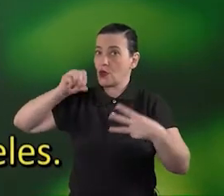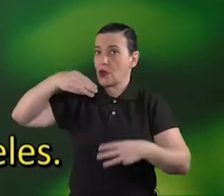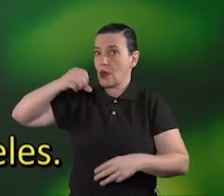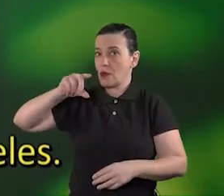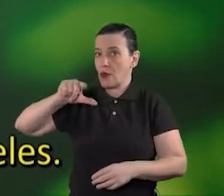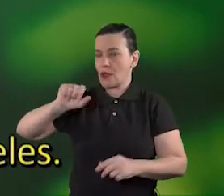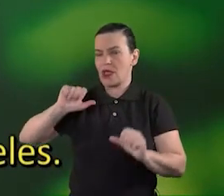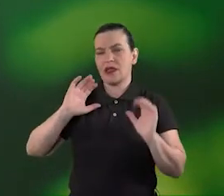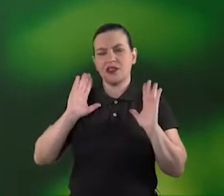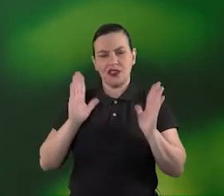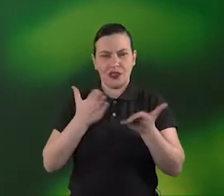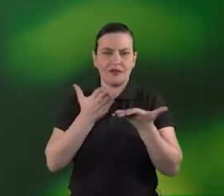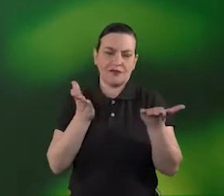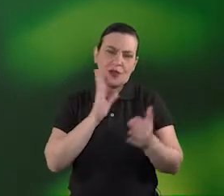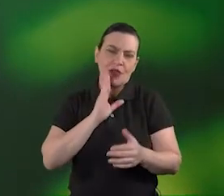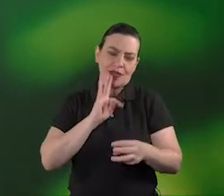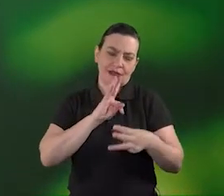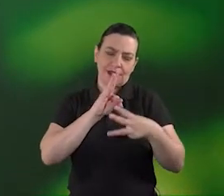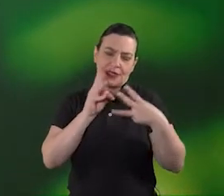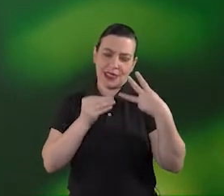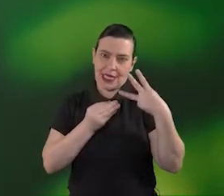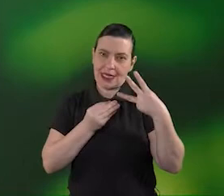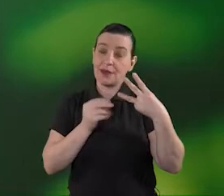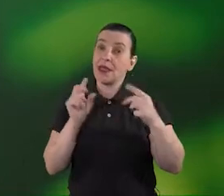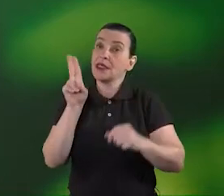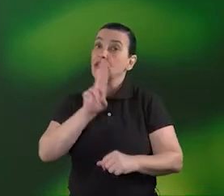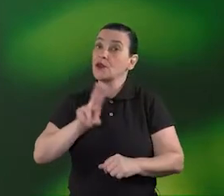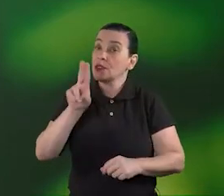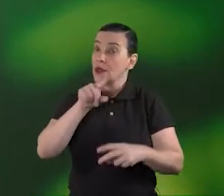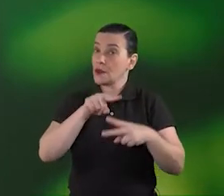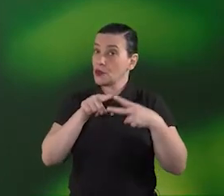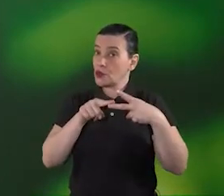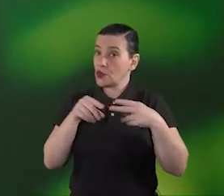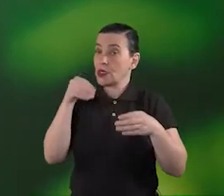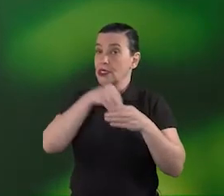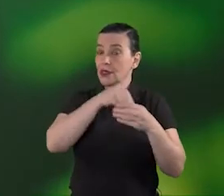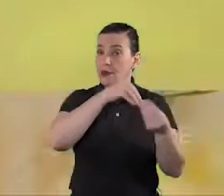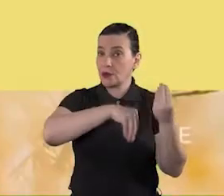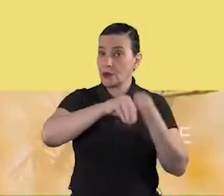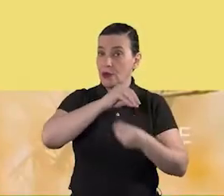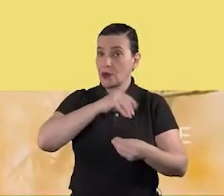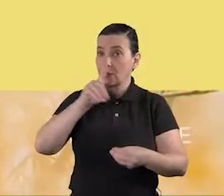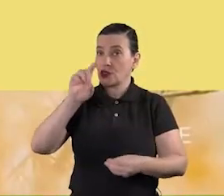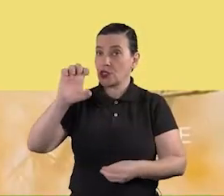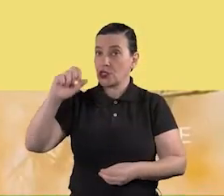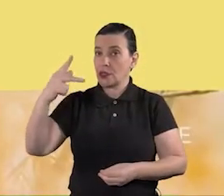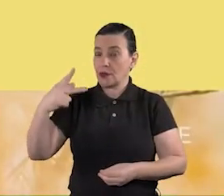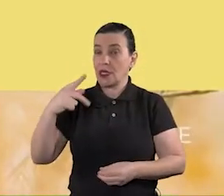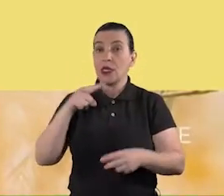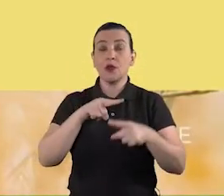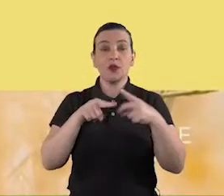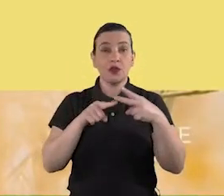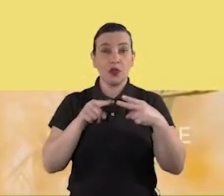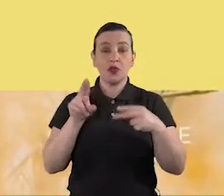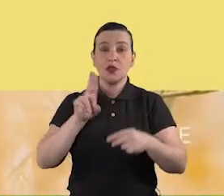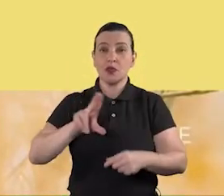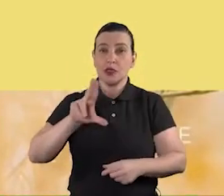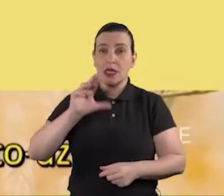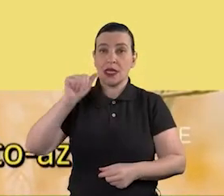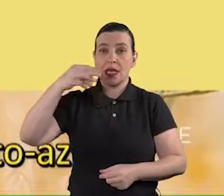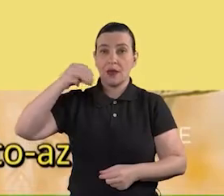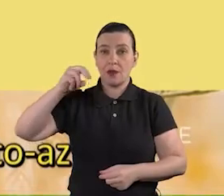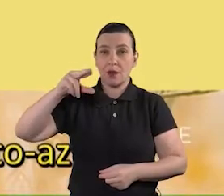provavelmente conhecem todos eles no entanto usamos apenas dois no mix Deep Blue e os dois que usamos são a camomila